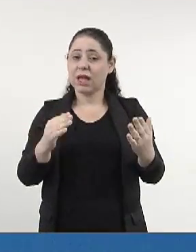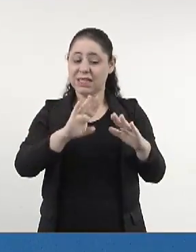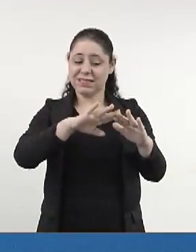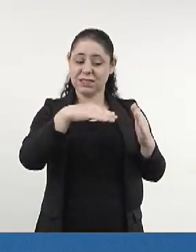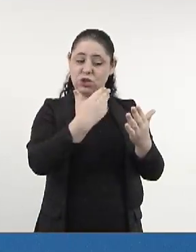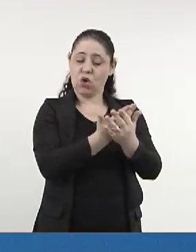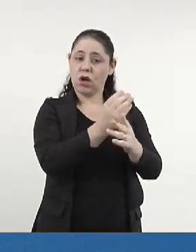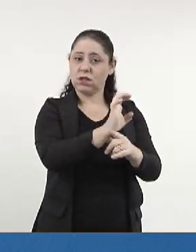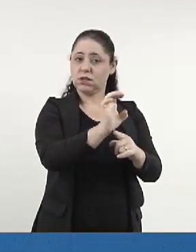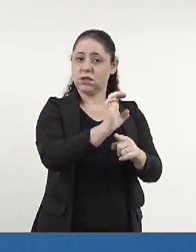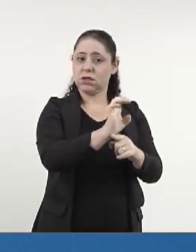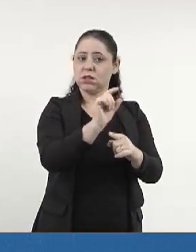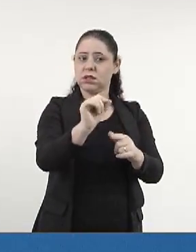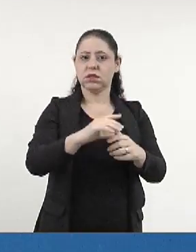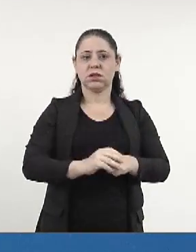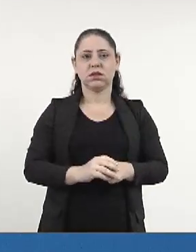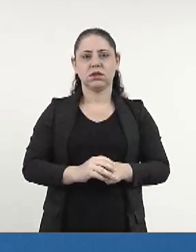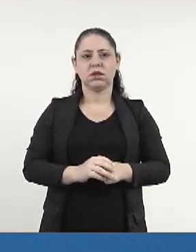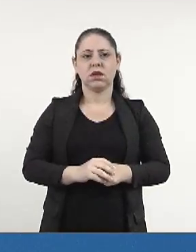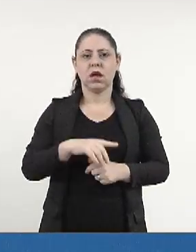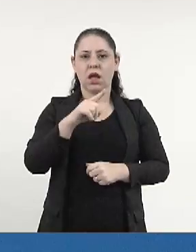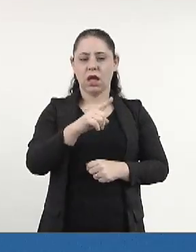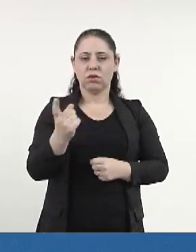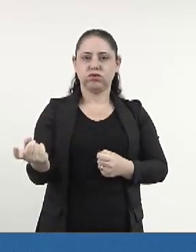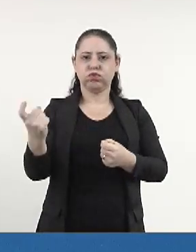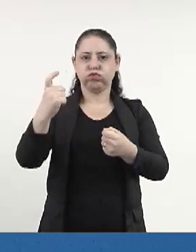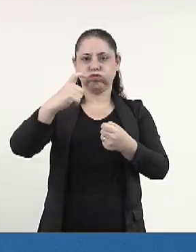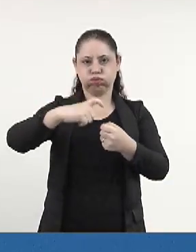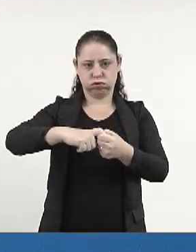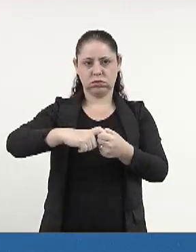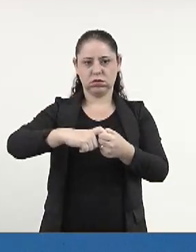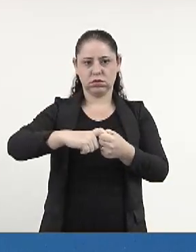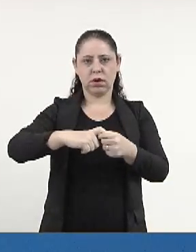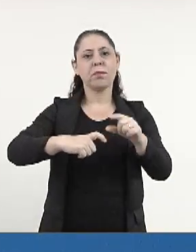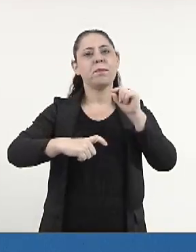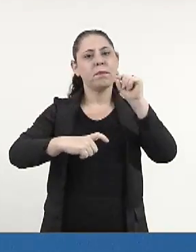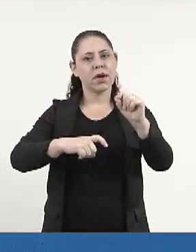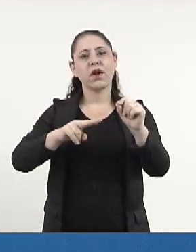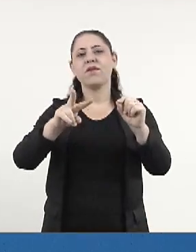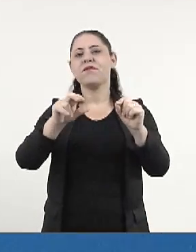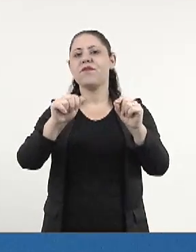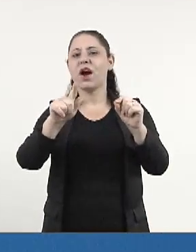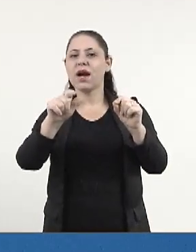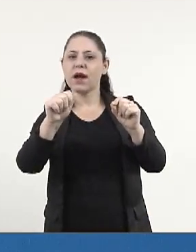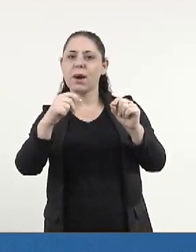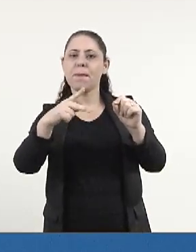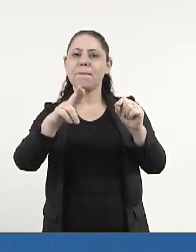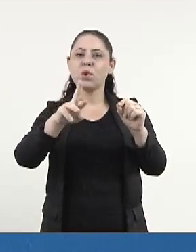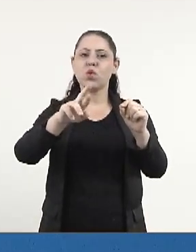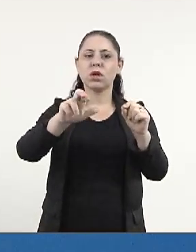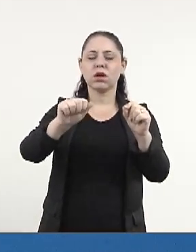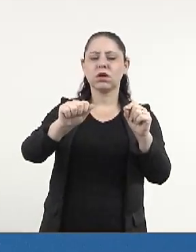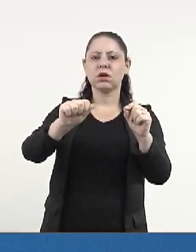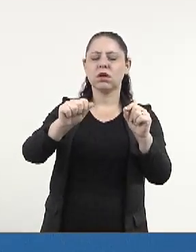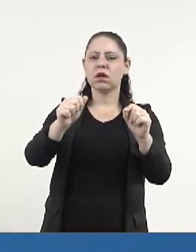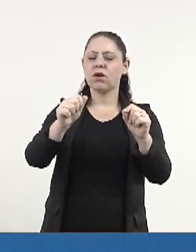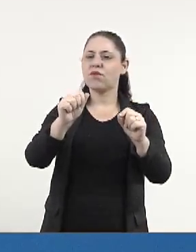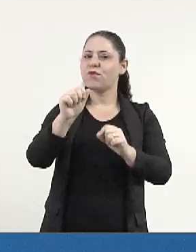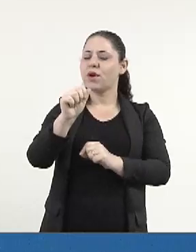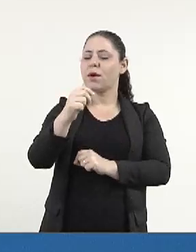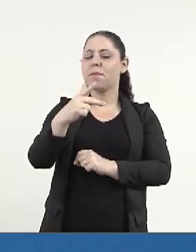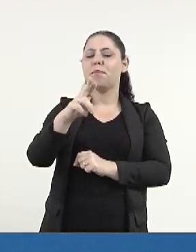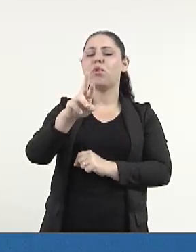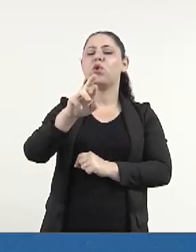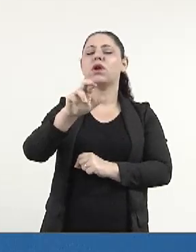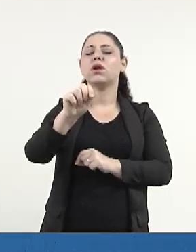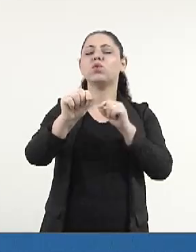escolas estaduais que eles estão sendo convocados para vagas puras, e nestas vagas